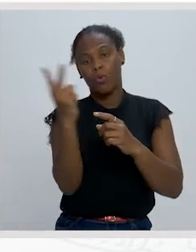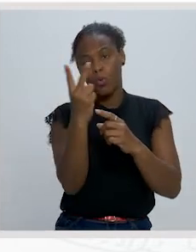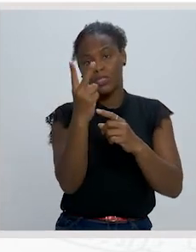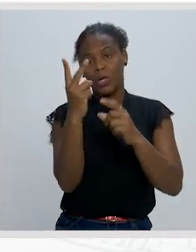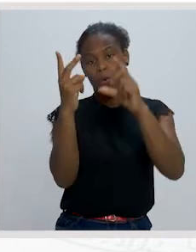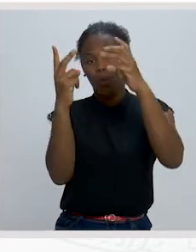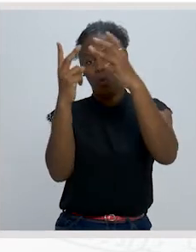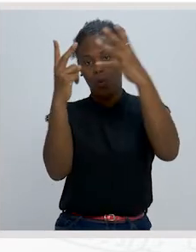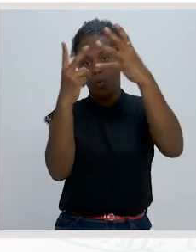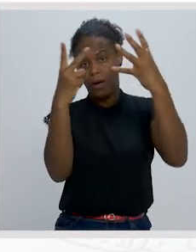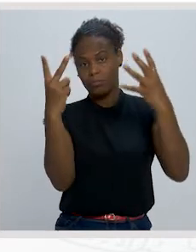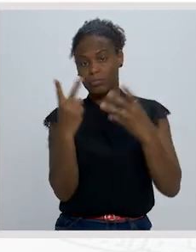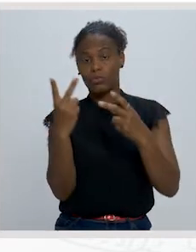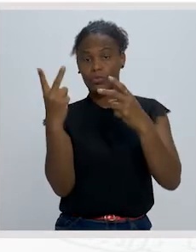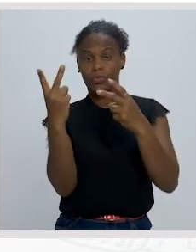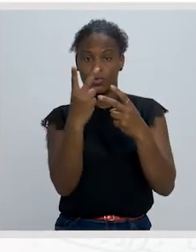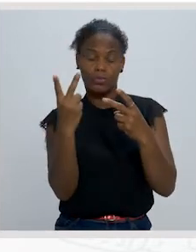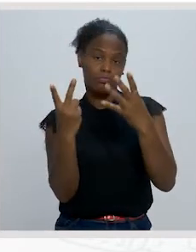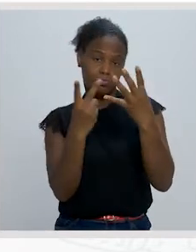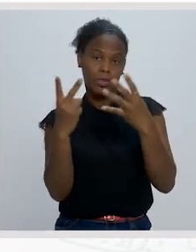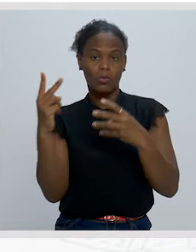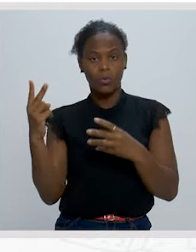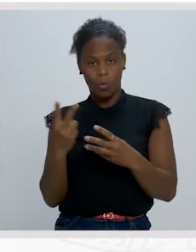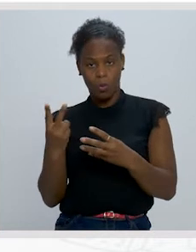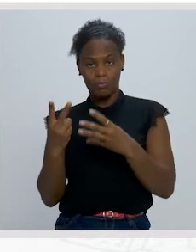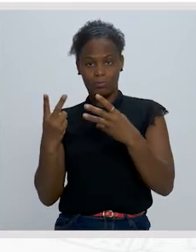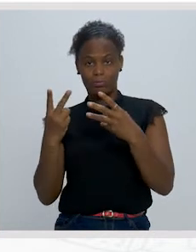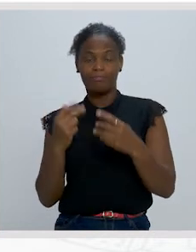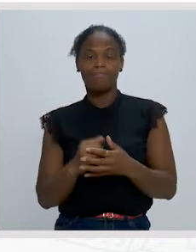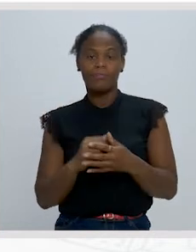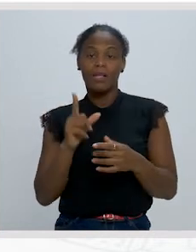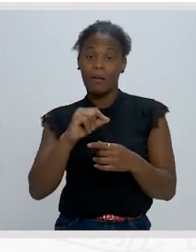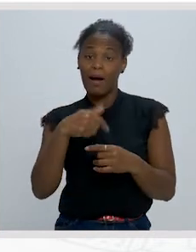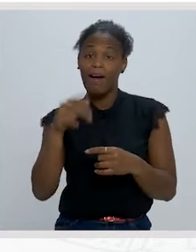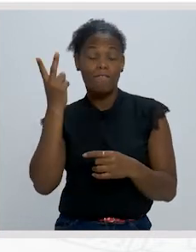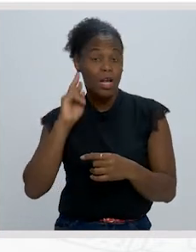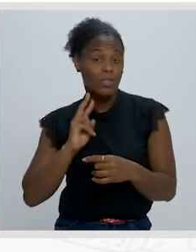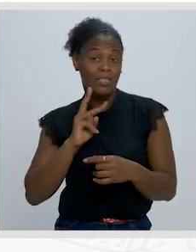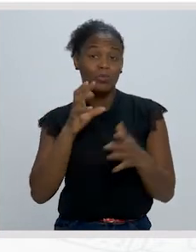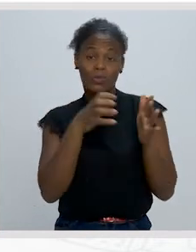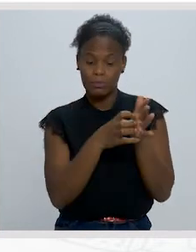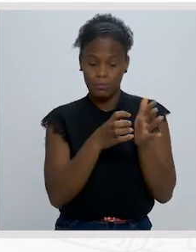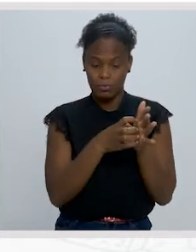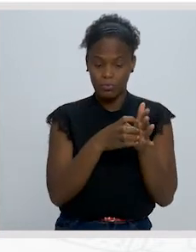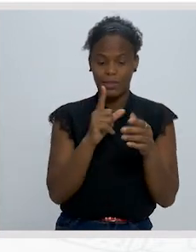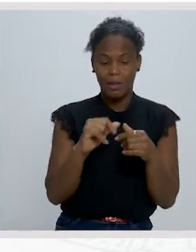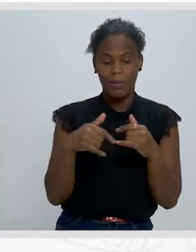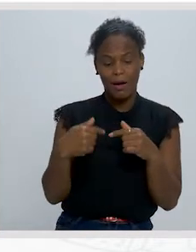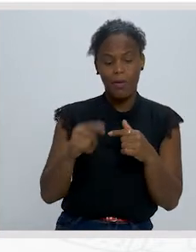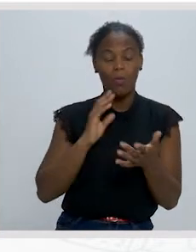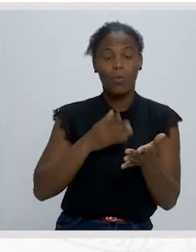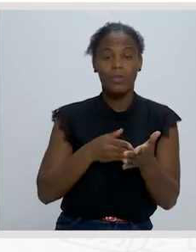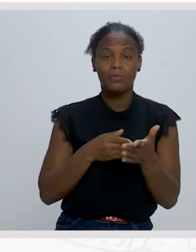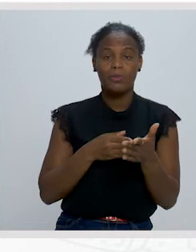alguns textos usa-se metáforas estranhas. Também, uma valorização da simbologia e a